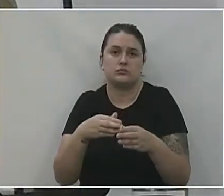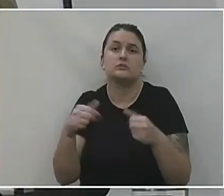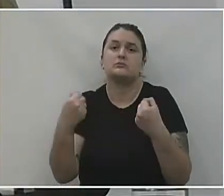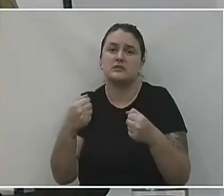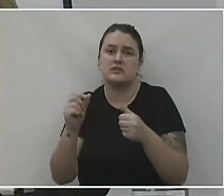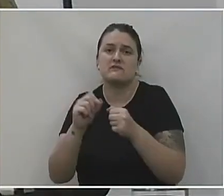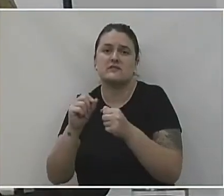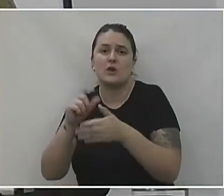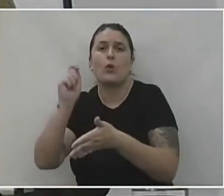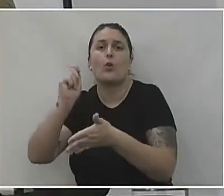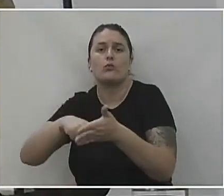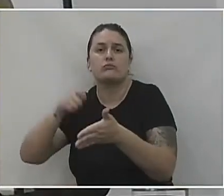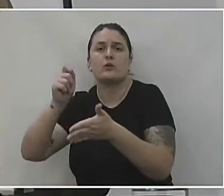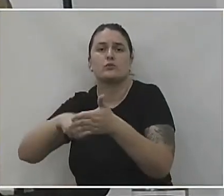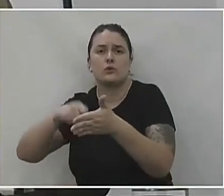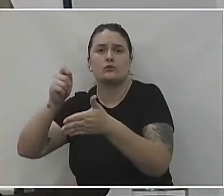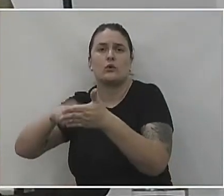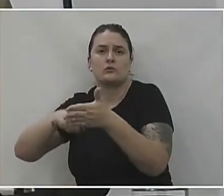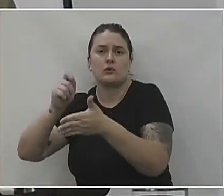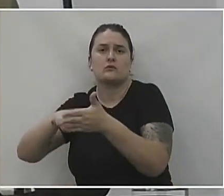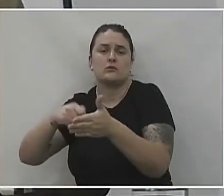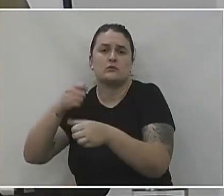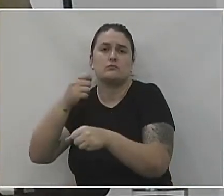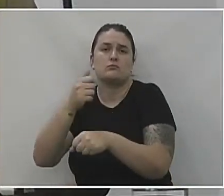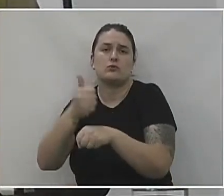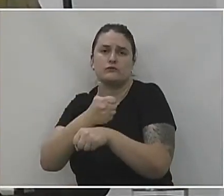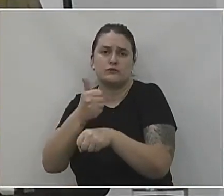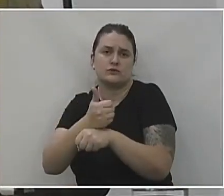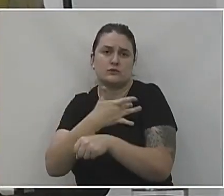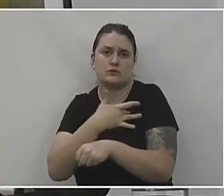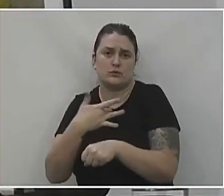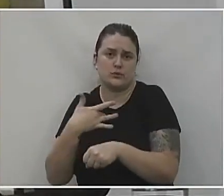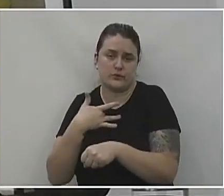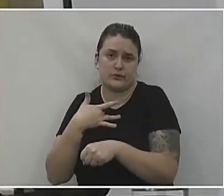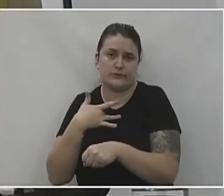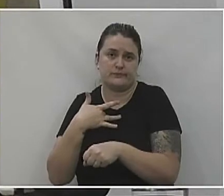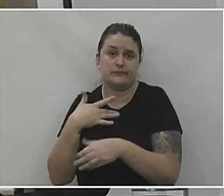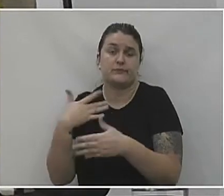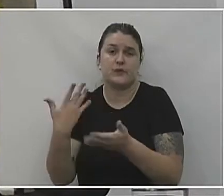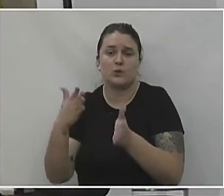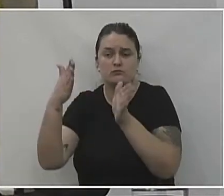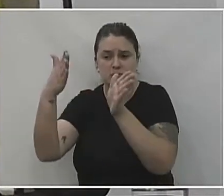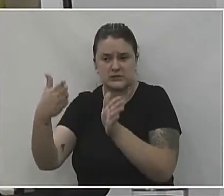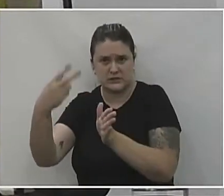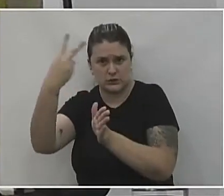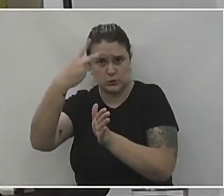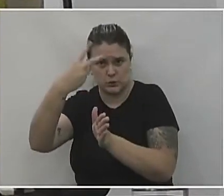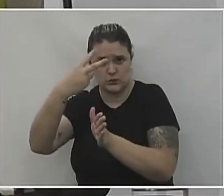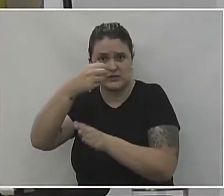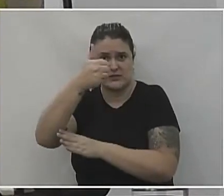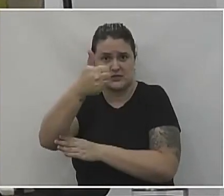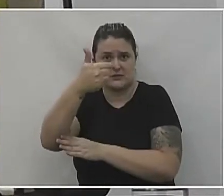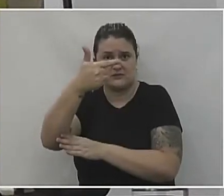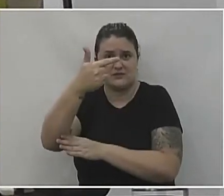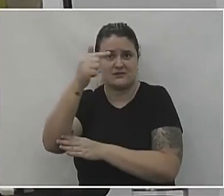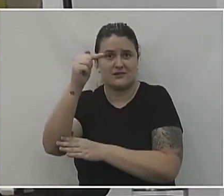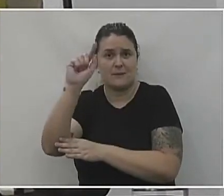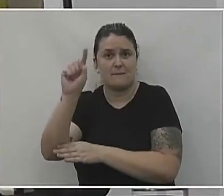necessário fazer essas solicitações, esses contratos de terceirização. Então, nesse bloco, deu R 127